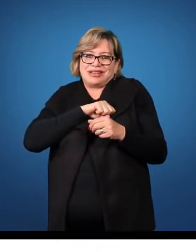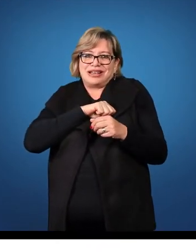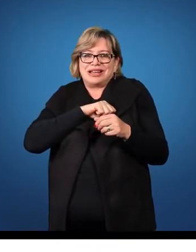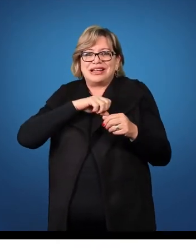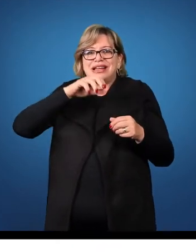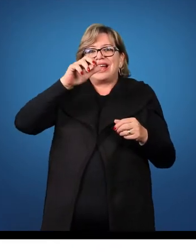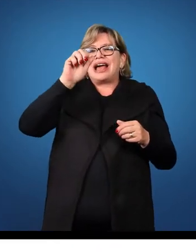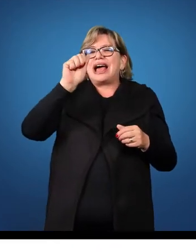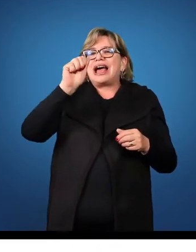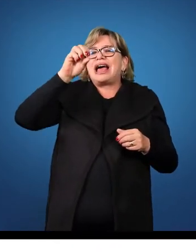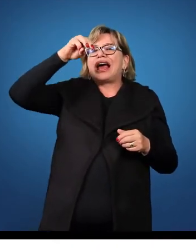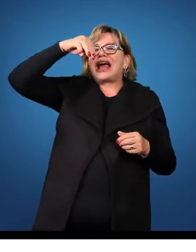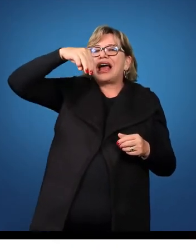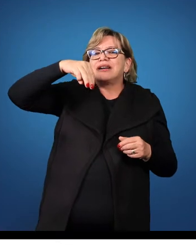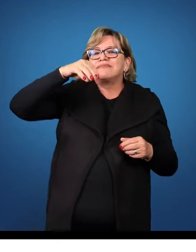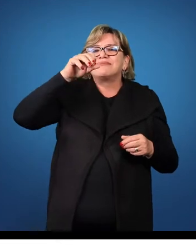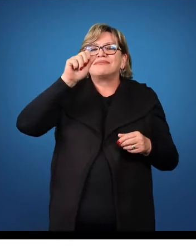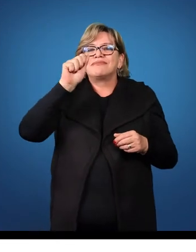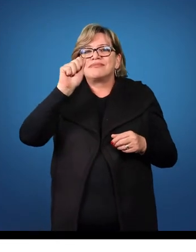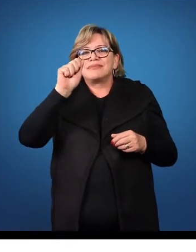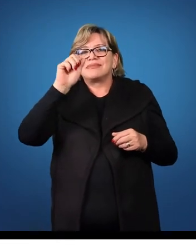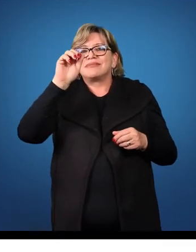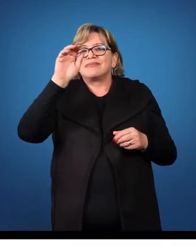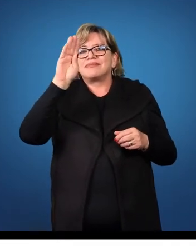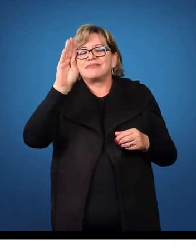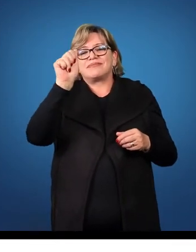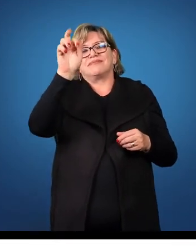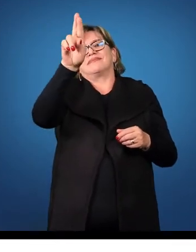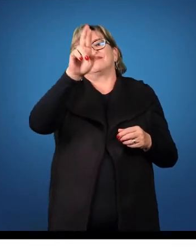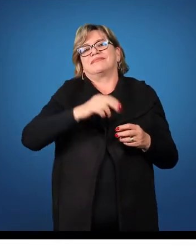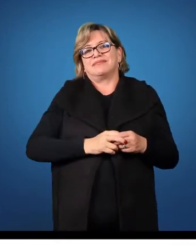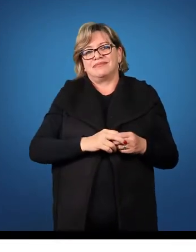amabar.